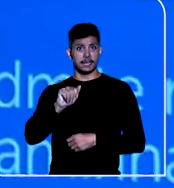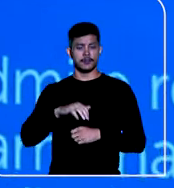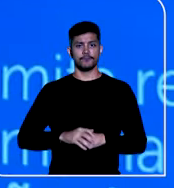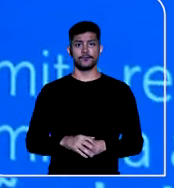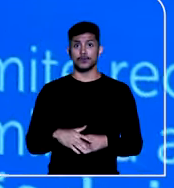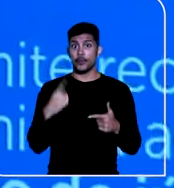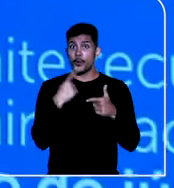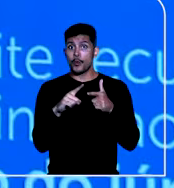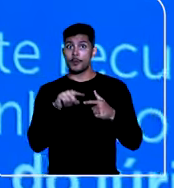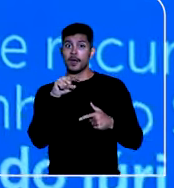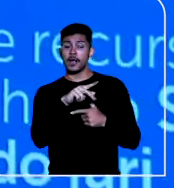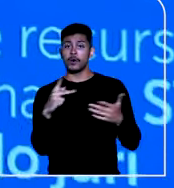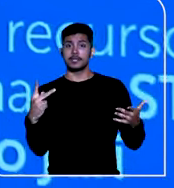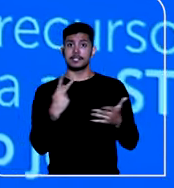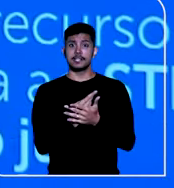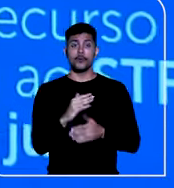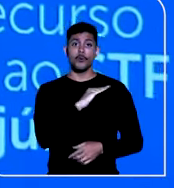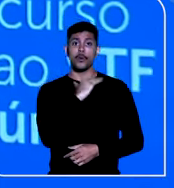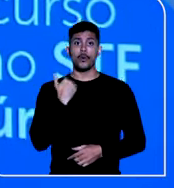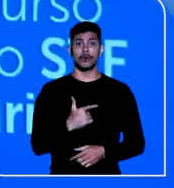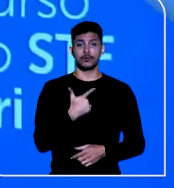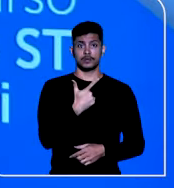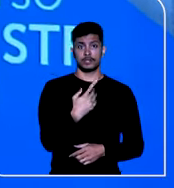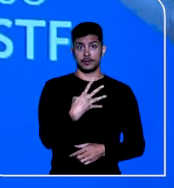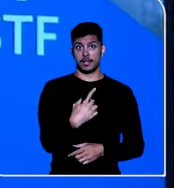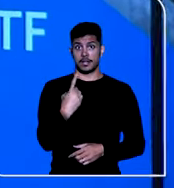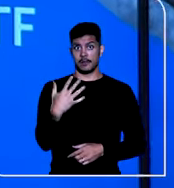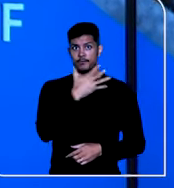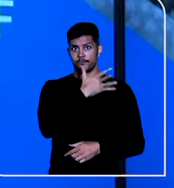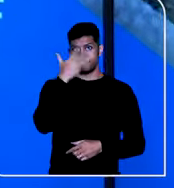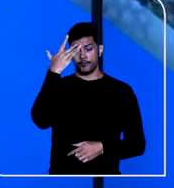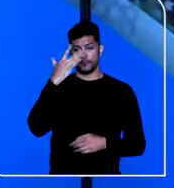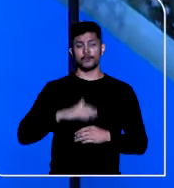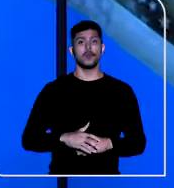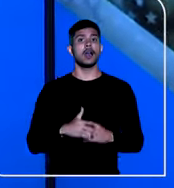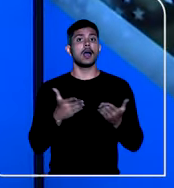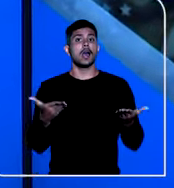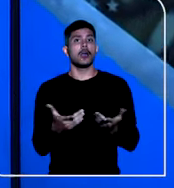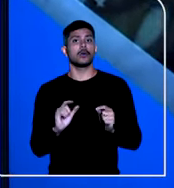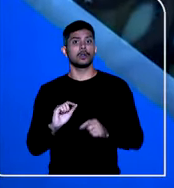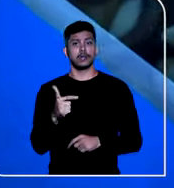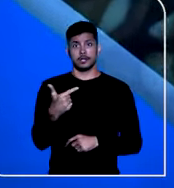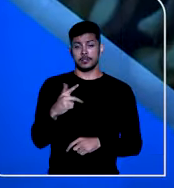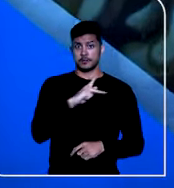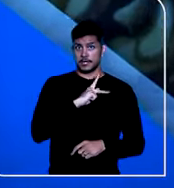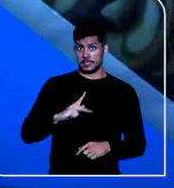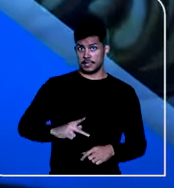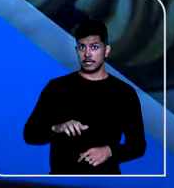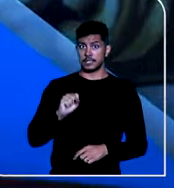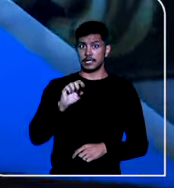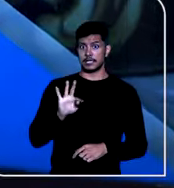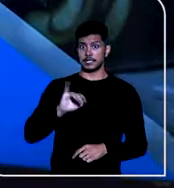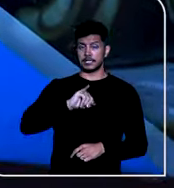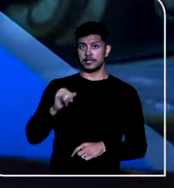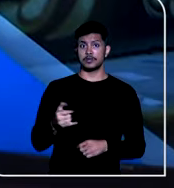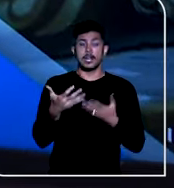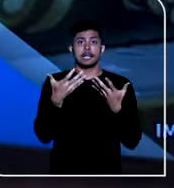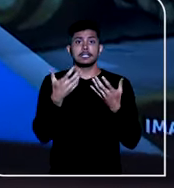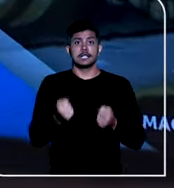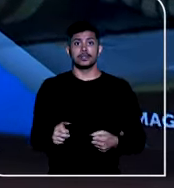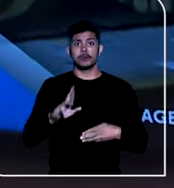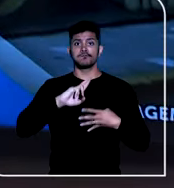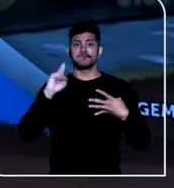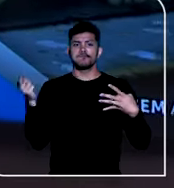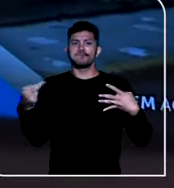242 pessoas. Agora, a vice-presidência do STJ admitiu o recurso extraordinário